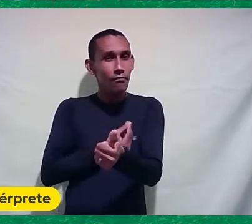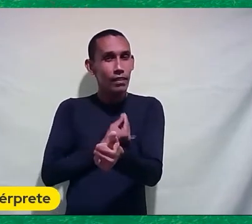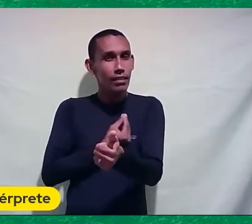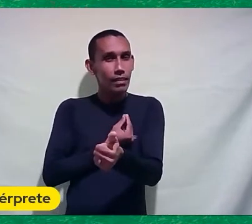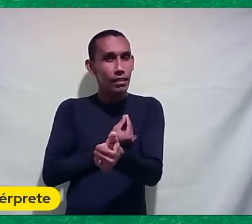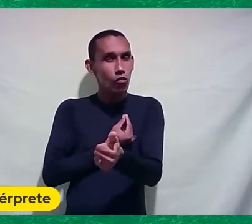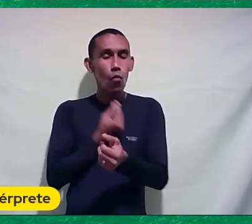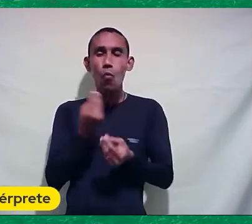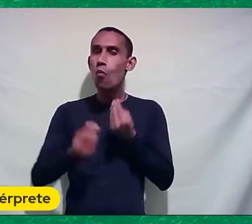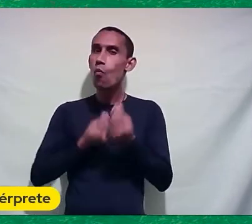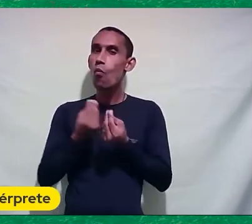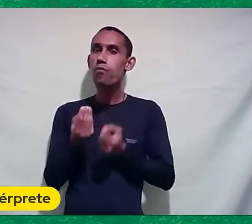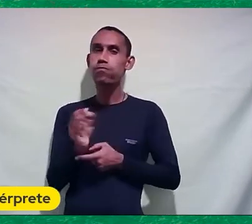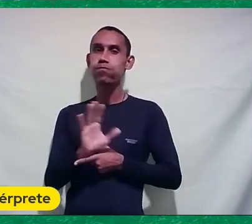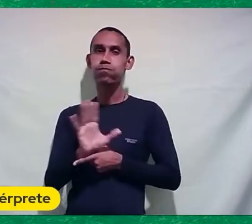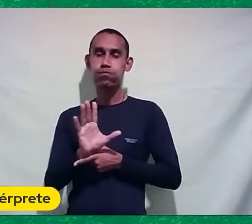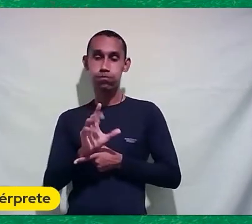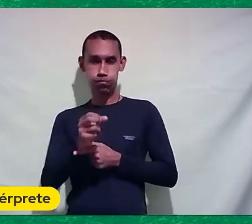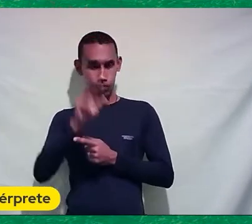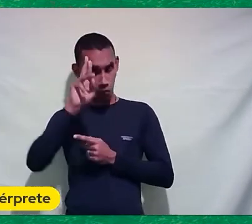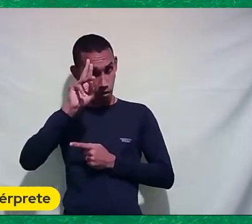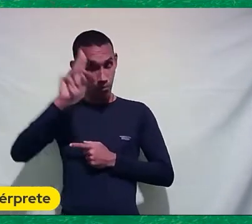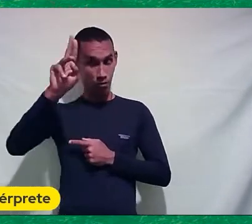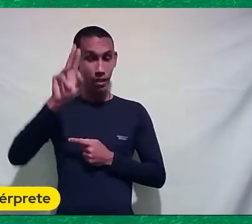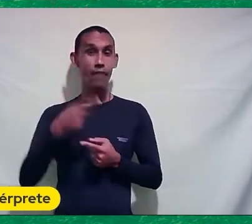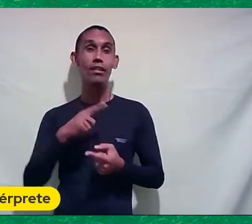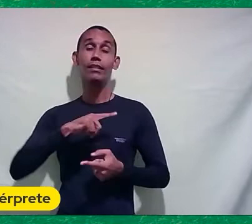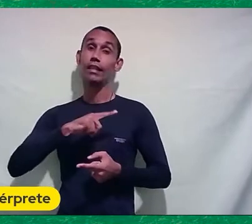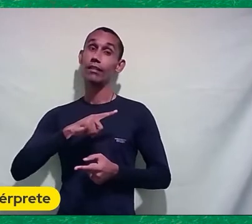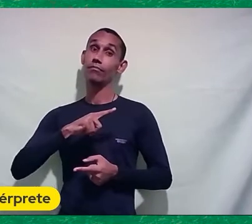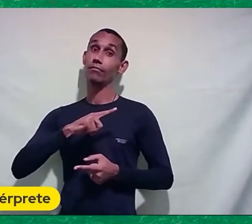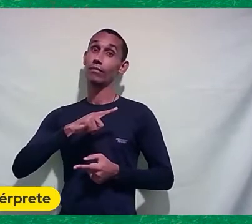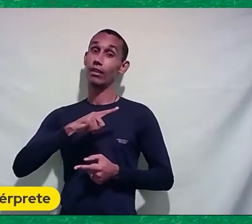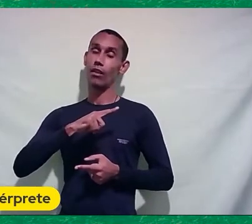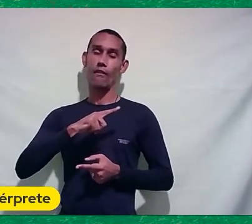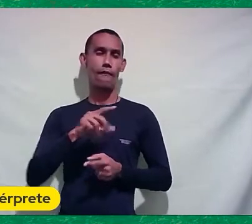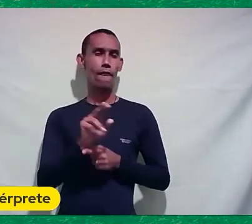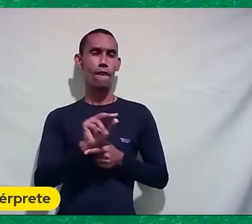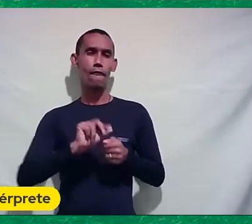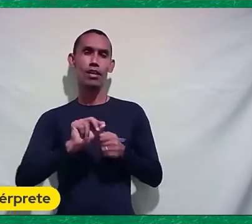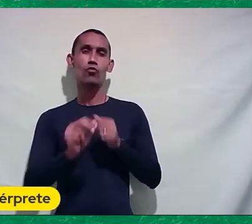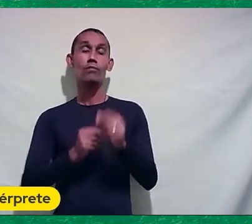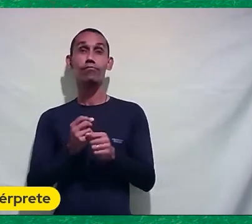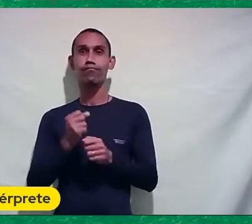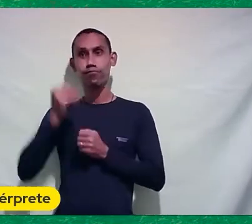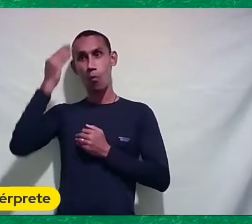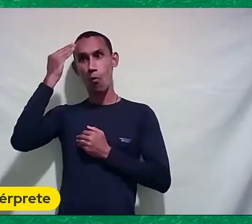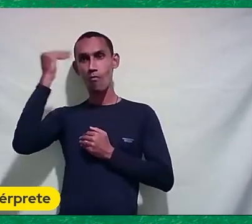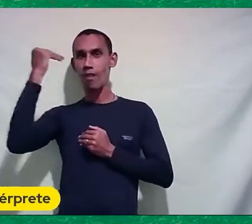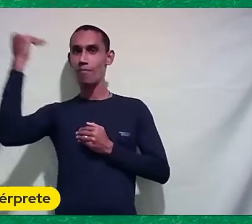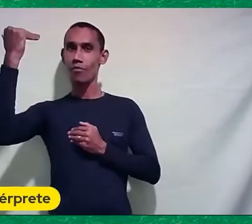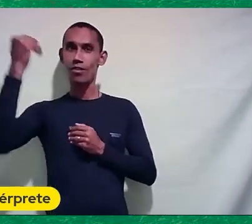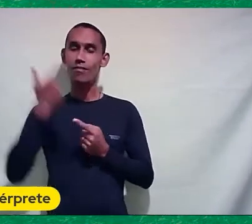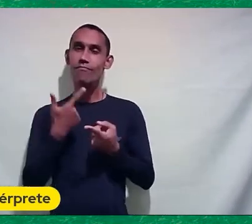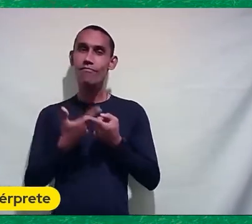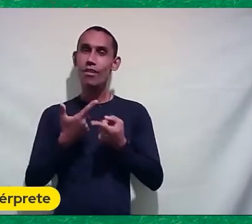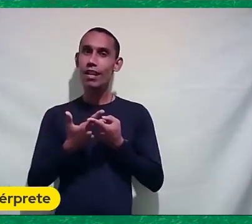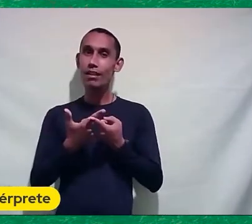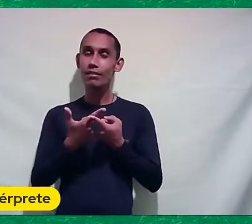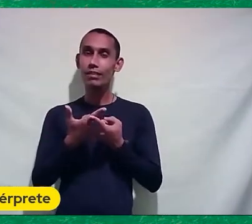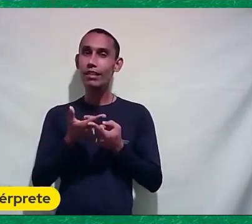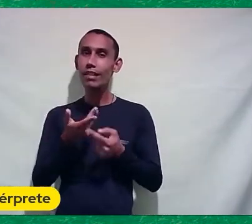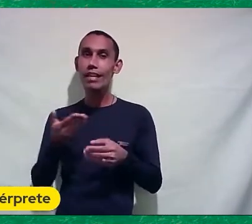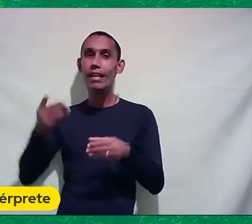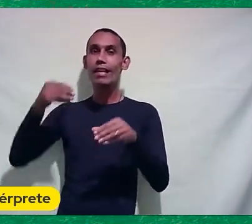Como cineasta também Ele faz um pouco de sucesso Ele entra para a